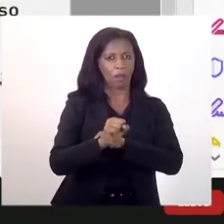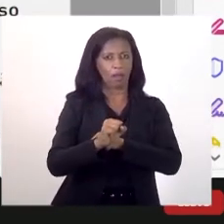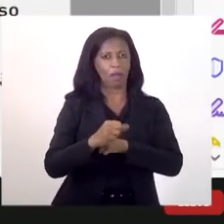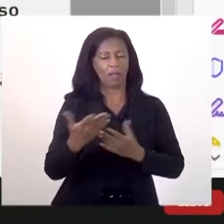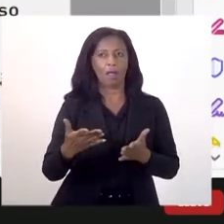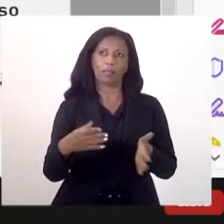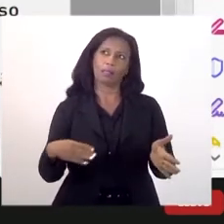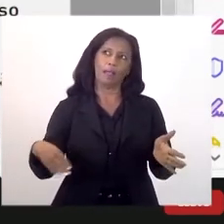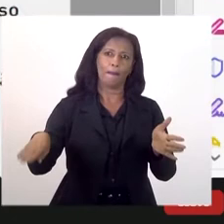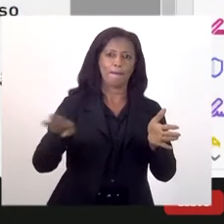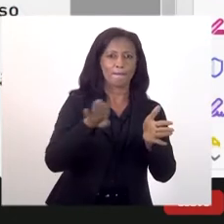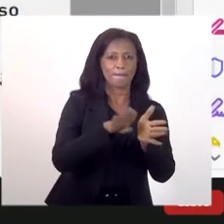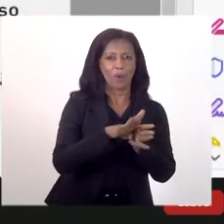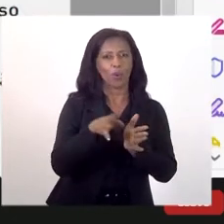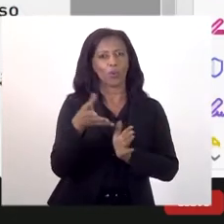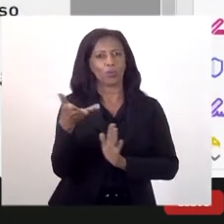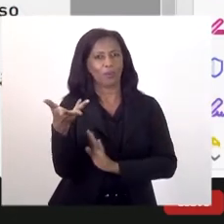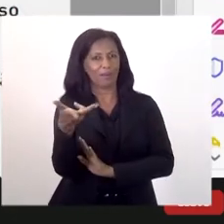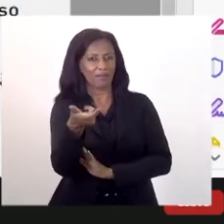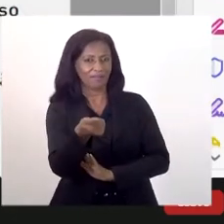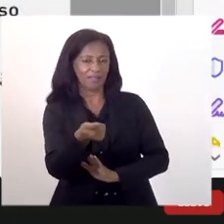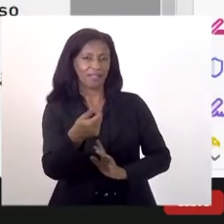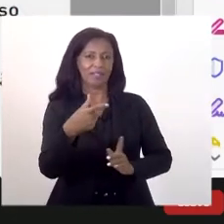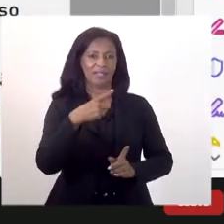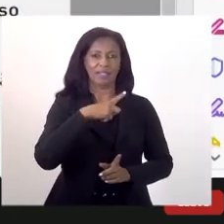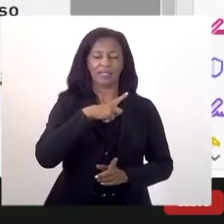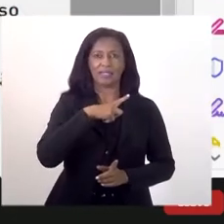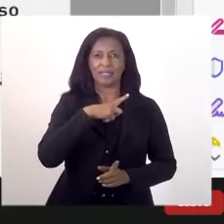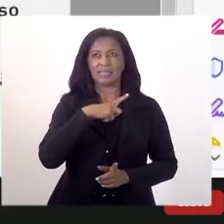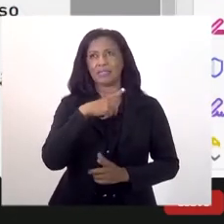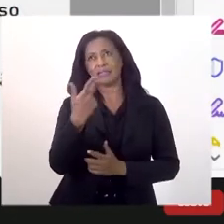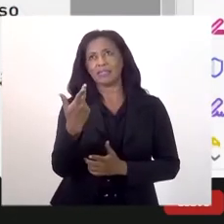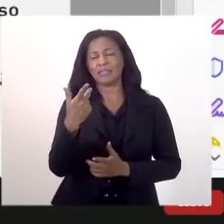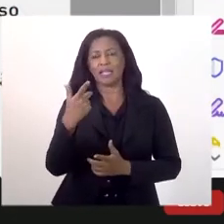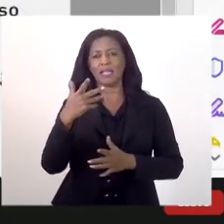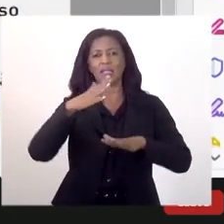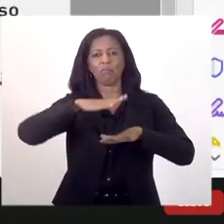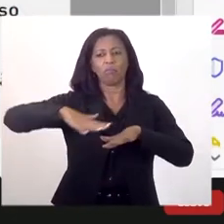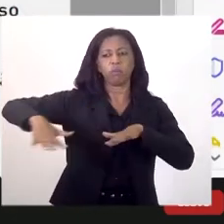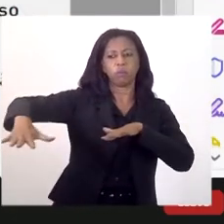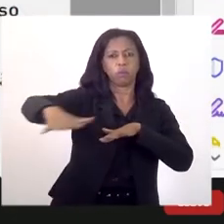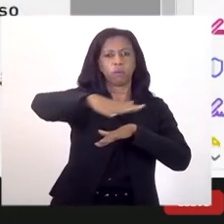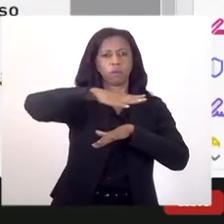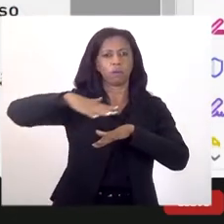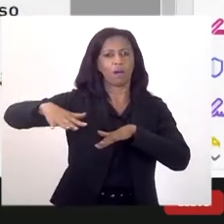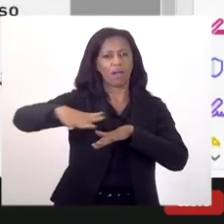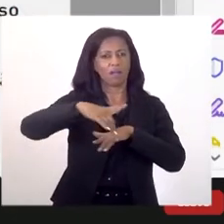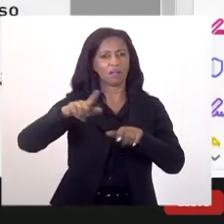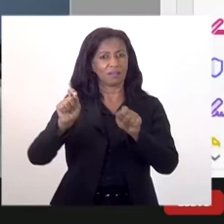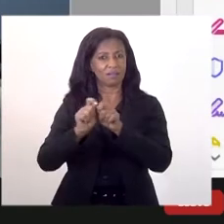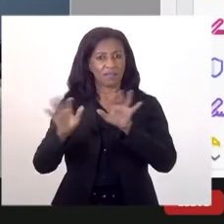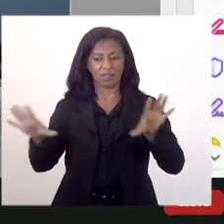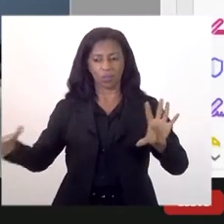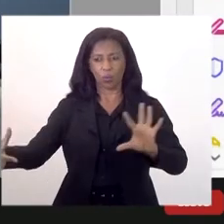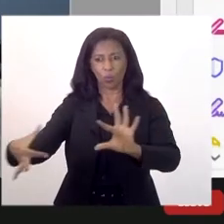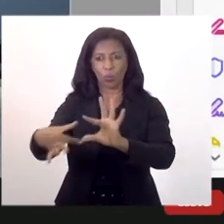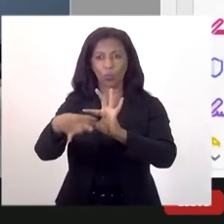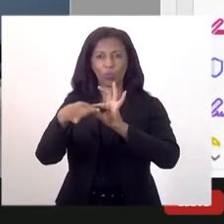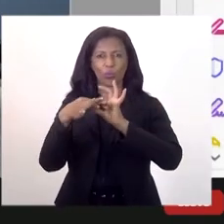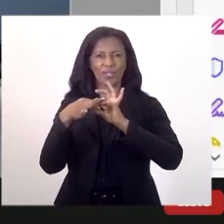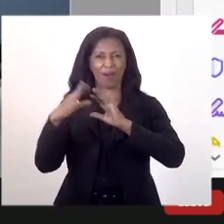Porto Maravilha, Parque Lico, tanto faz, mas é um espaço que a gente possa criar uma união, uma união para